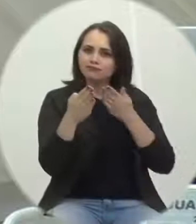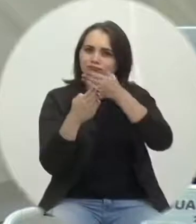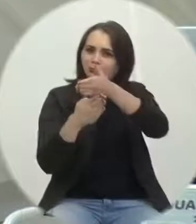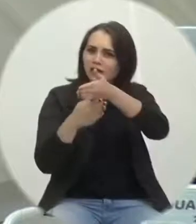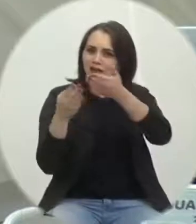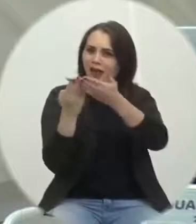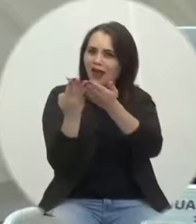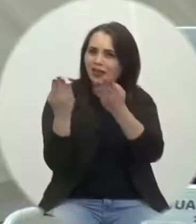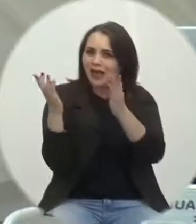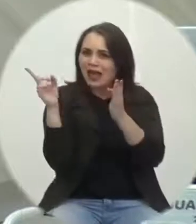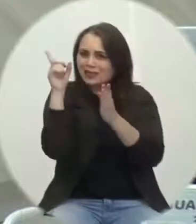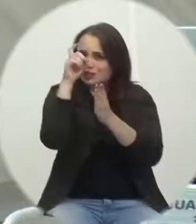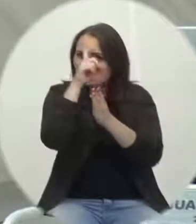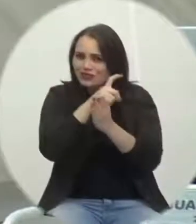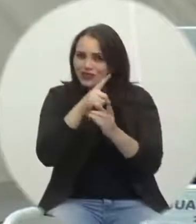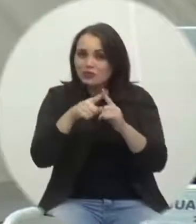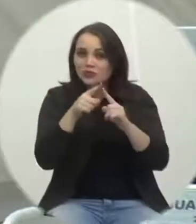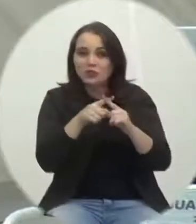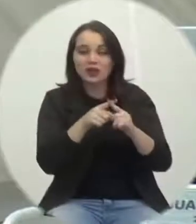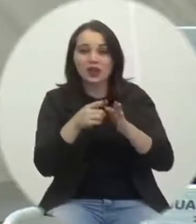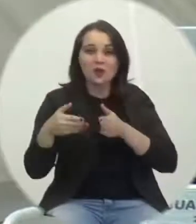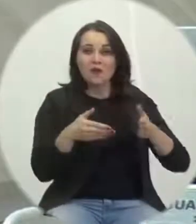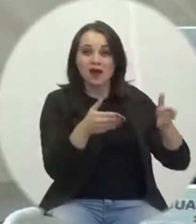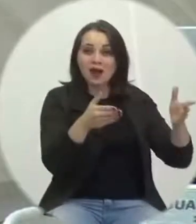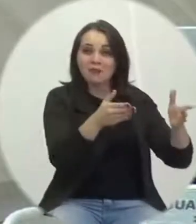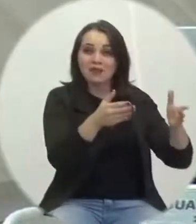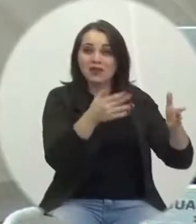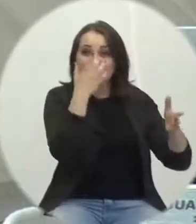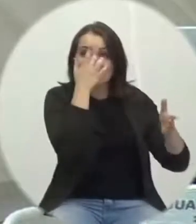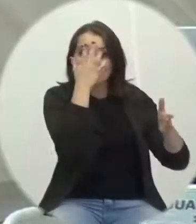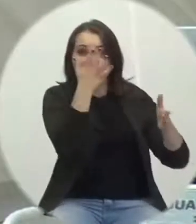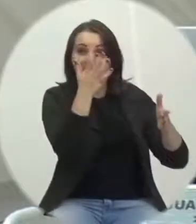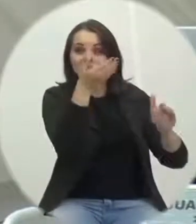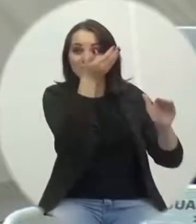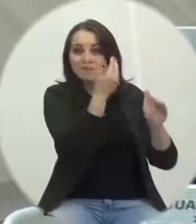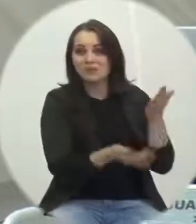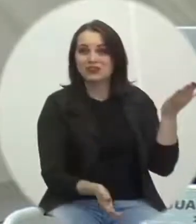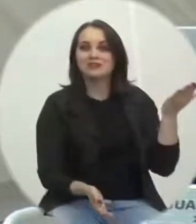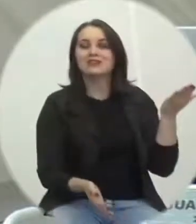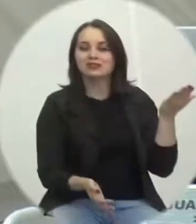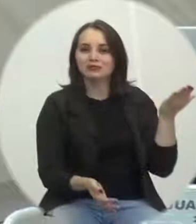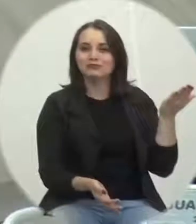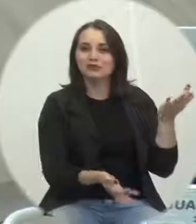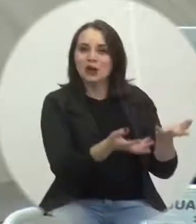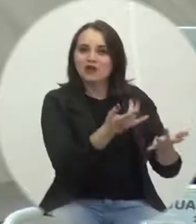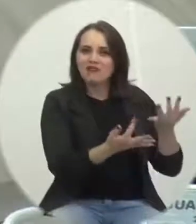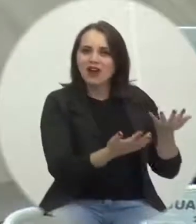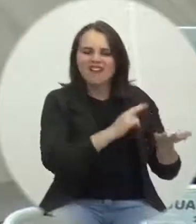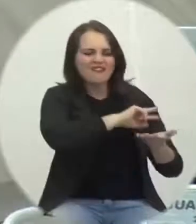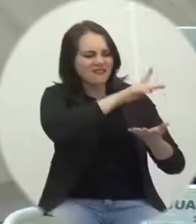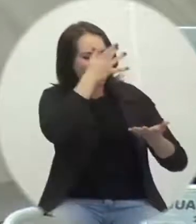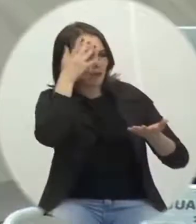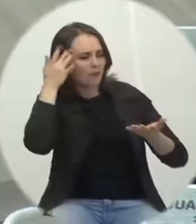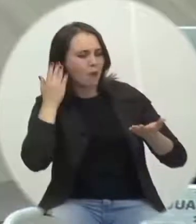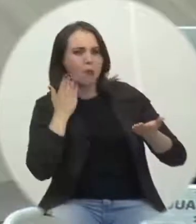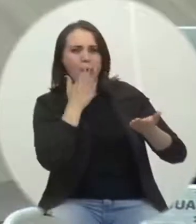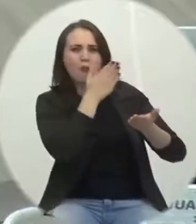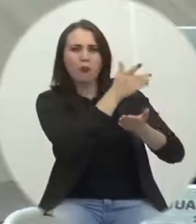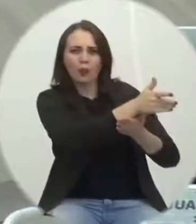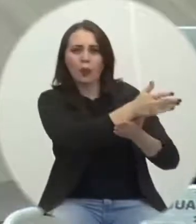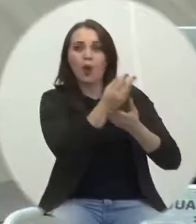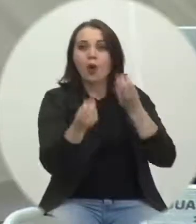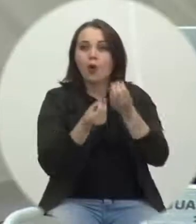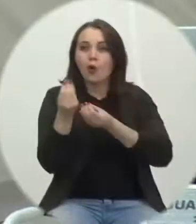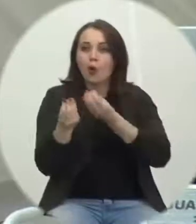larga é a porta e amplo o caminho que leva à perdição. E são muitos os que entram por ela. Como é estreita